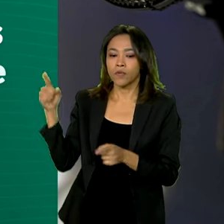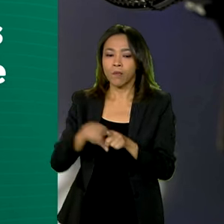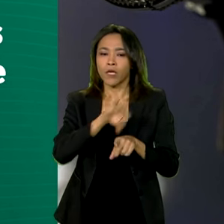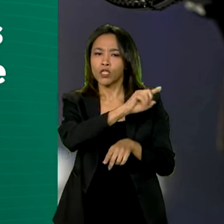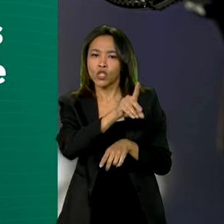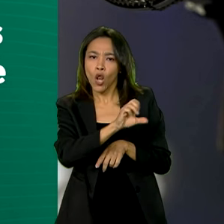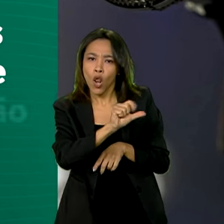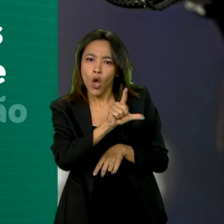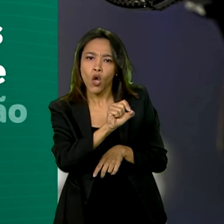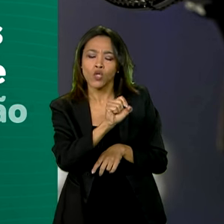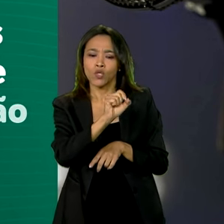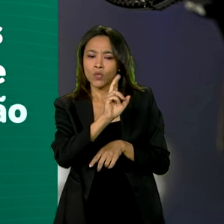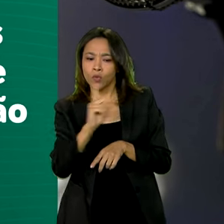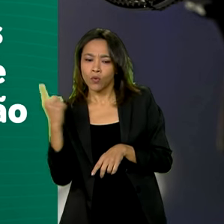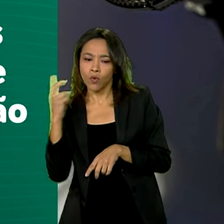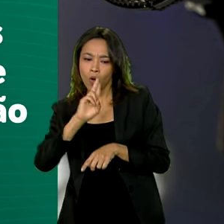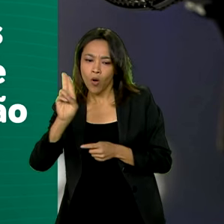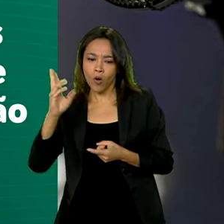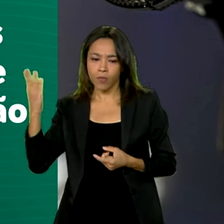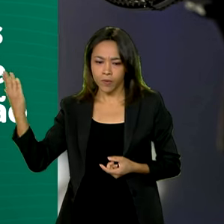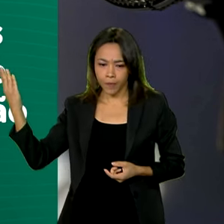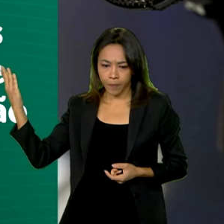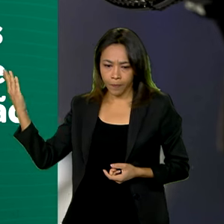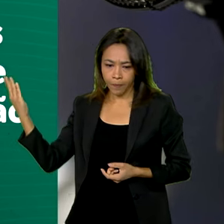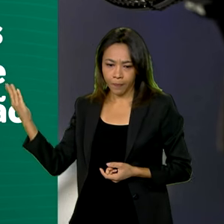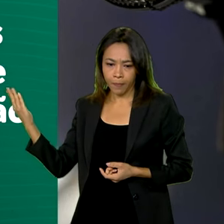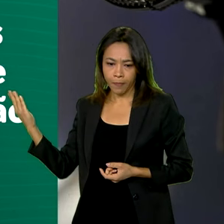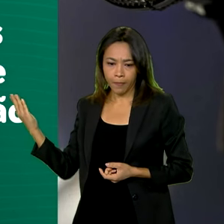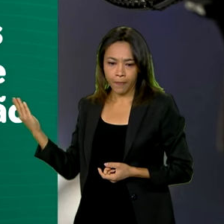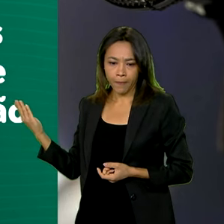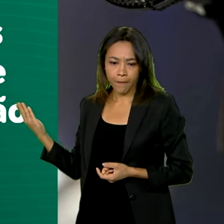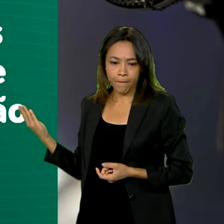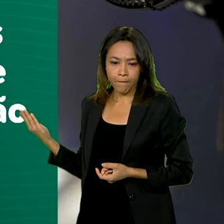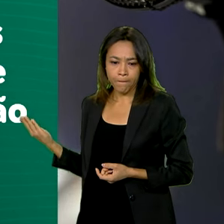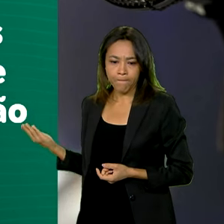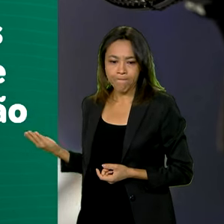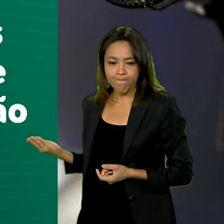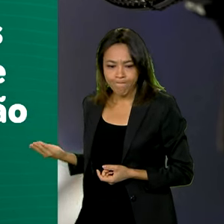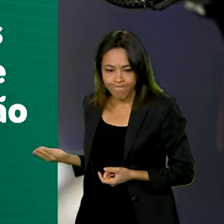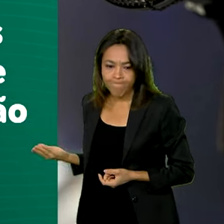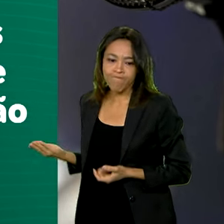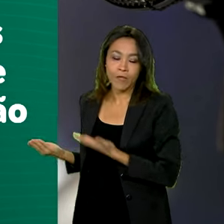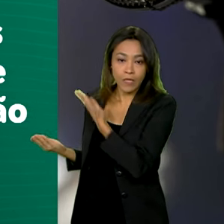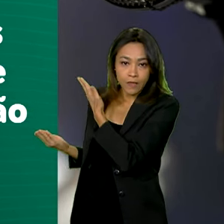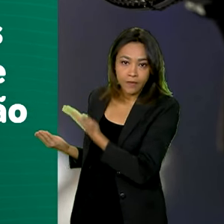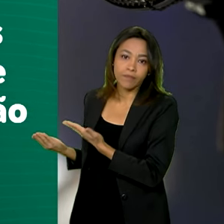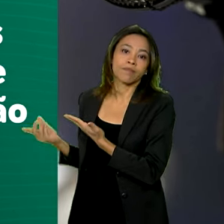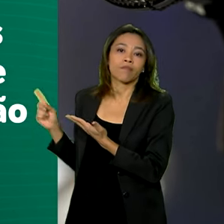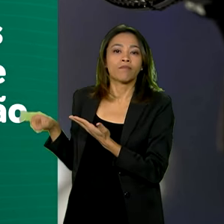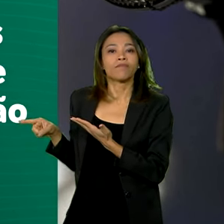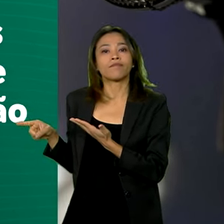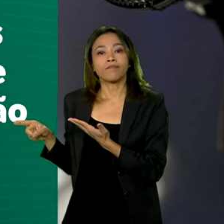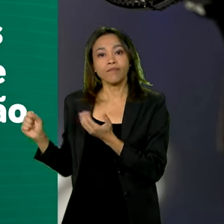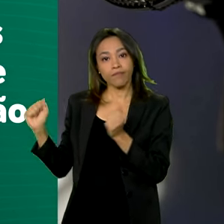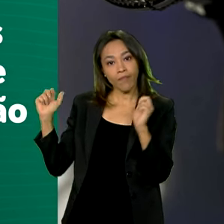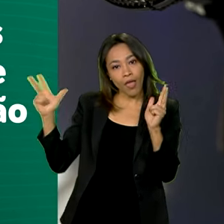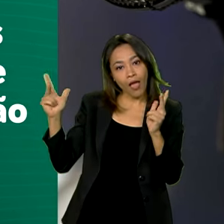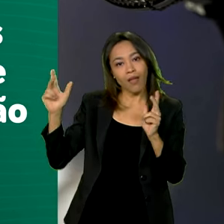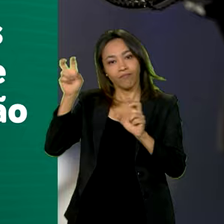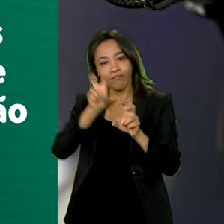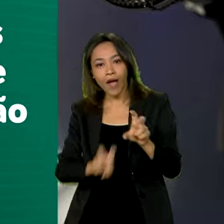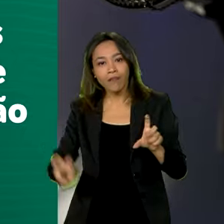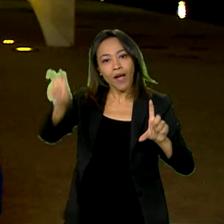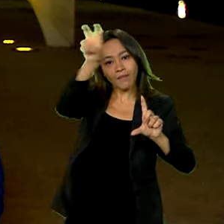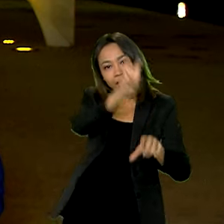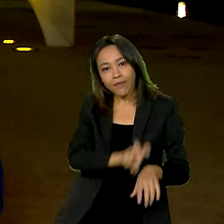zoológicos, parques nacionais, reservas ecológicas e áreas de proteção ambiental, parques de diversão e parques